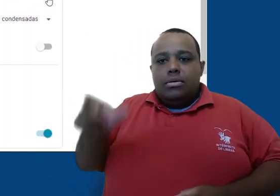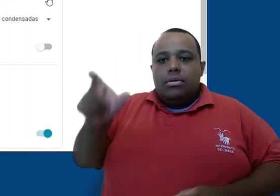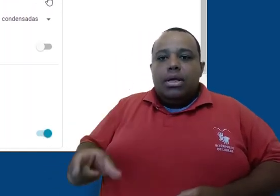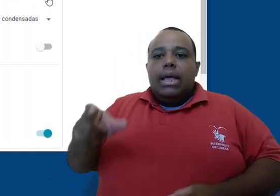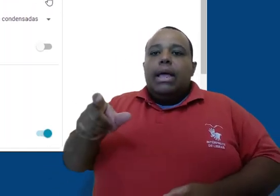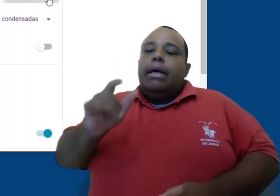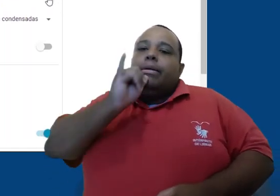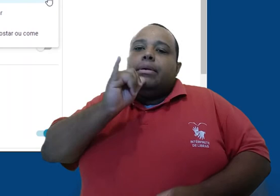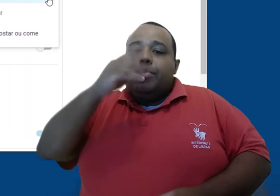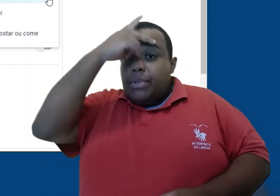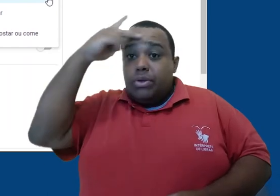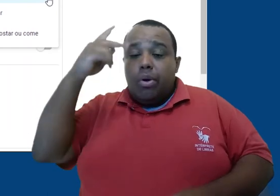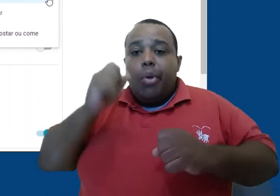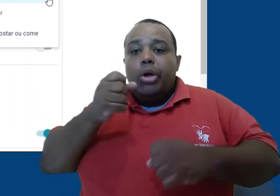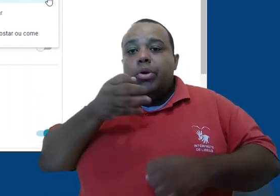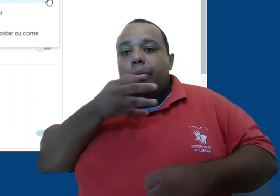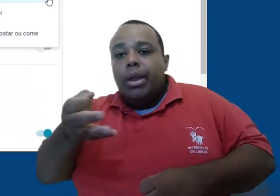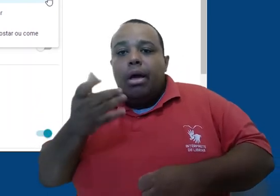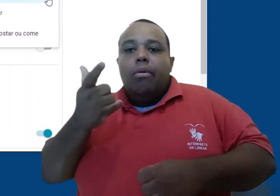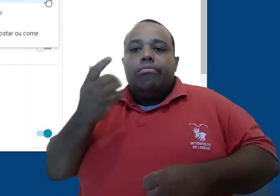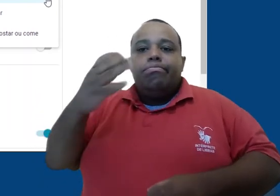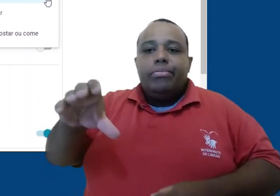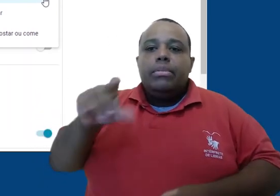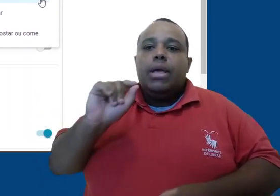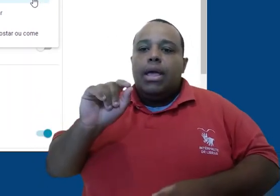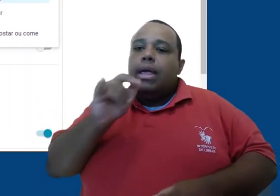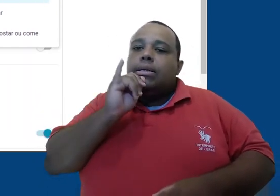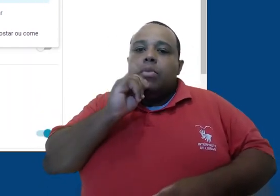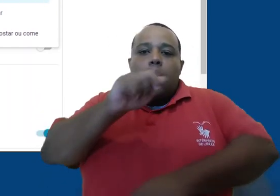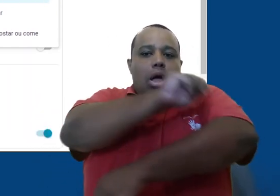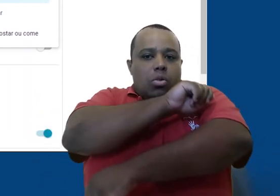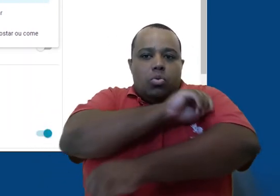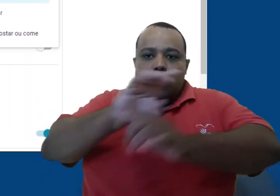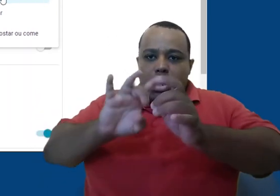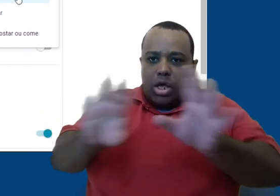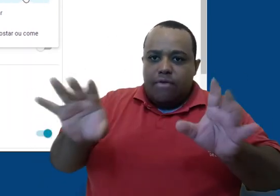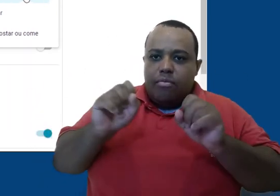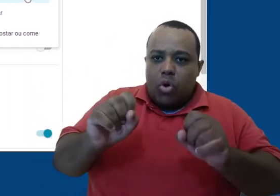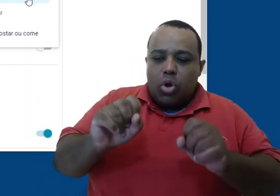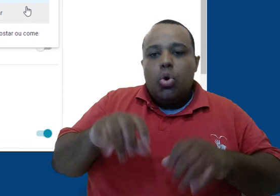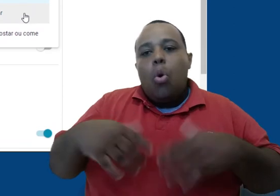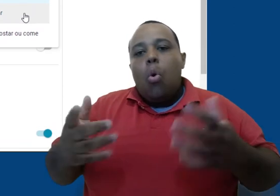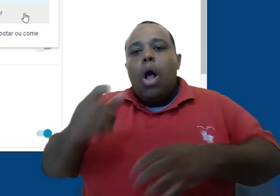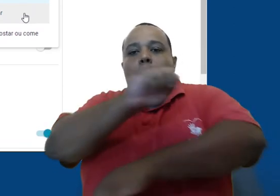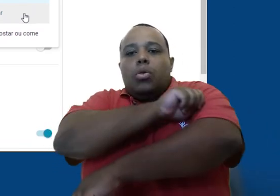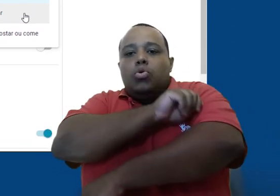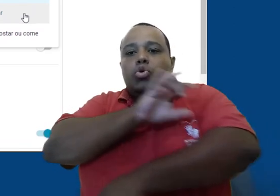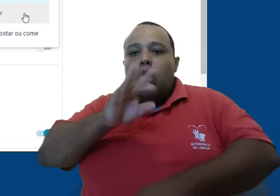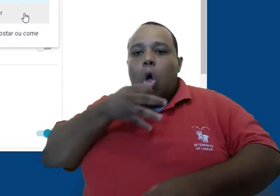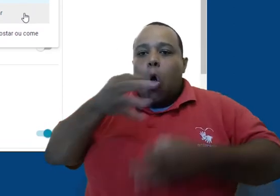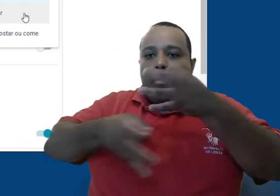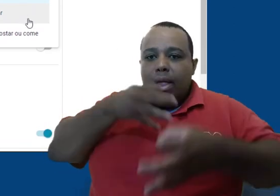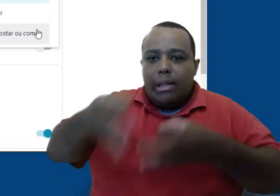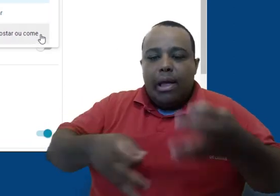setinha Quem pode postar e comentar nas postagens. Podemos escolher entre Os alunos podem postar e comentar, Os alunos só podem